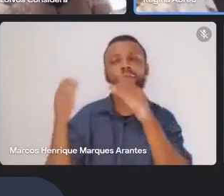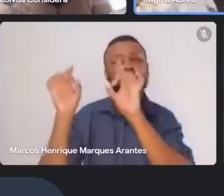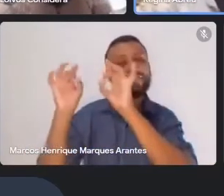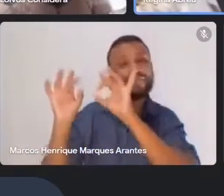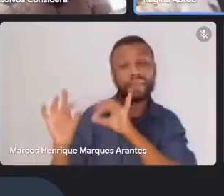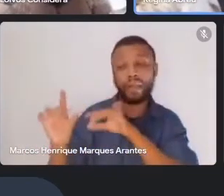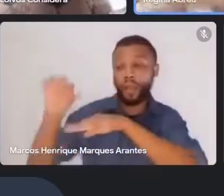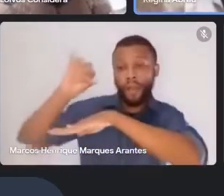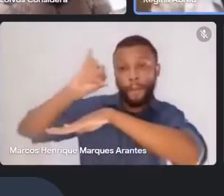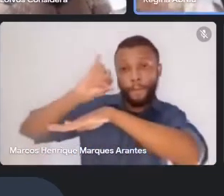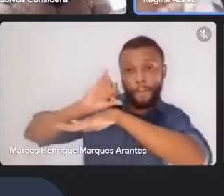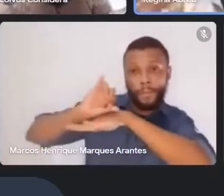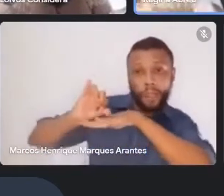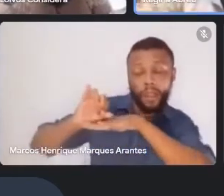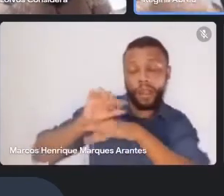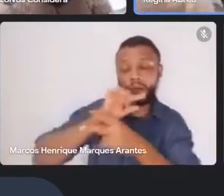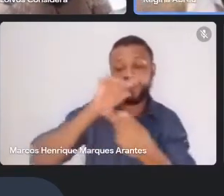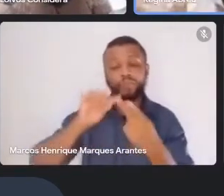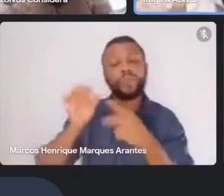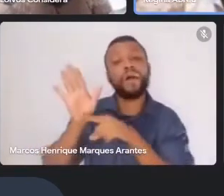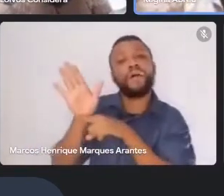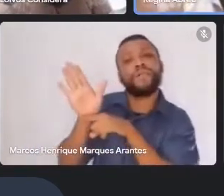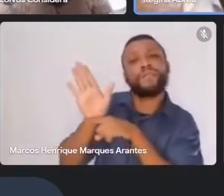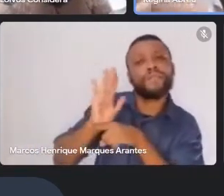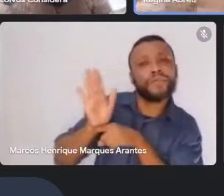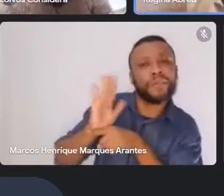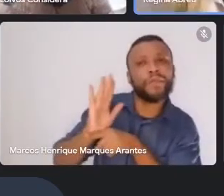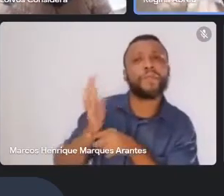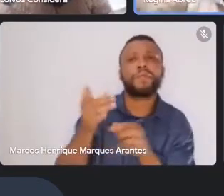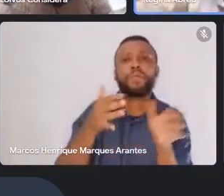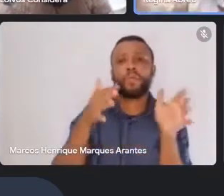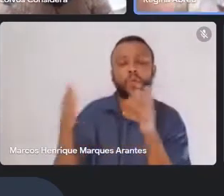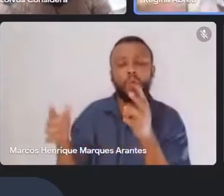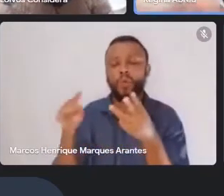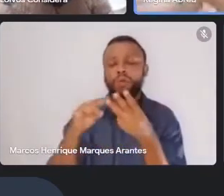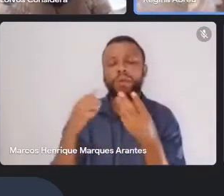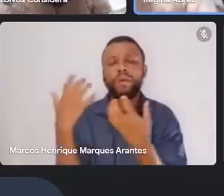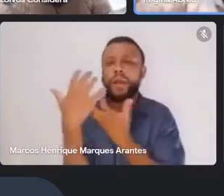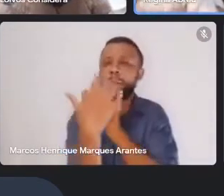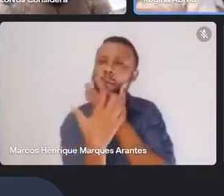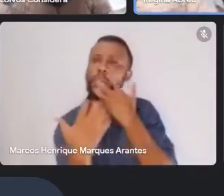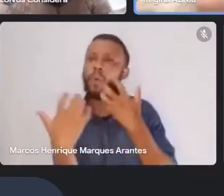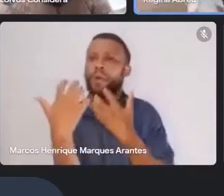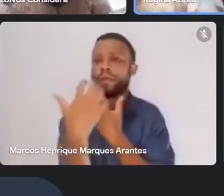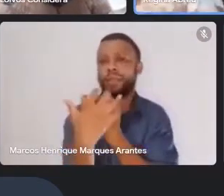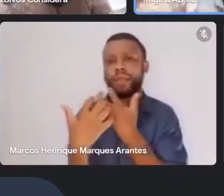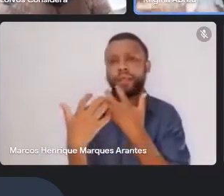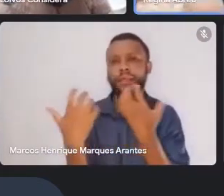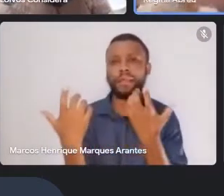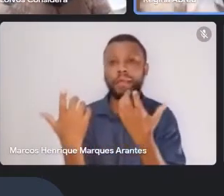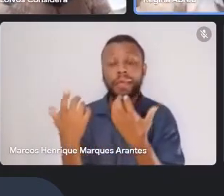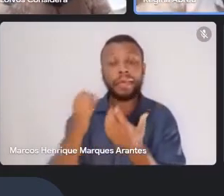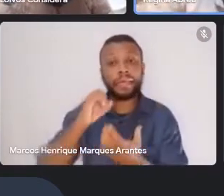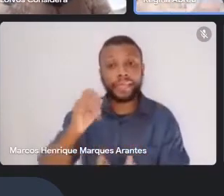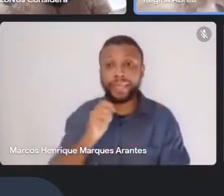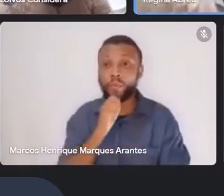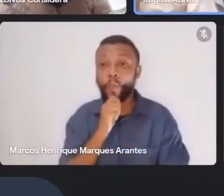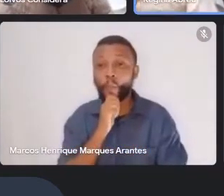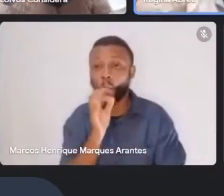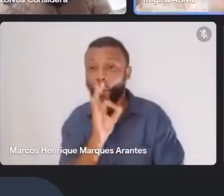música, né? O Edeor ia sempre, cantava os sertões e todo mundo, assim, mesmo que não tivesse muitos